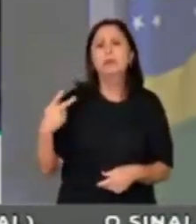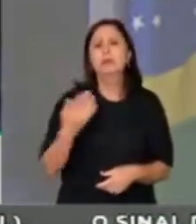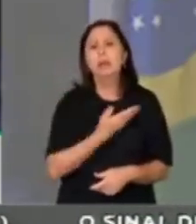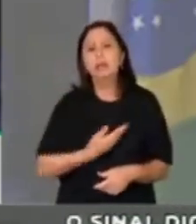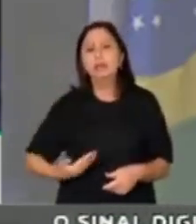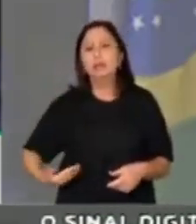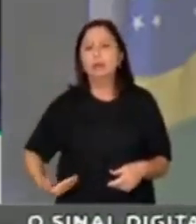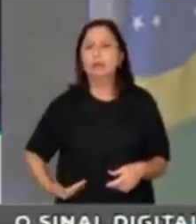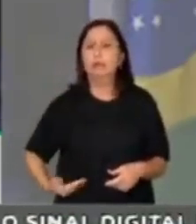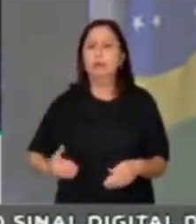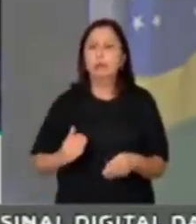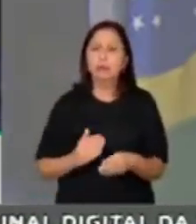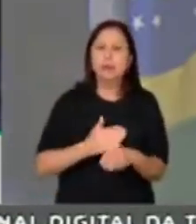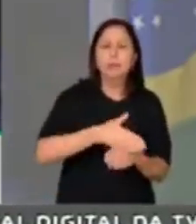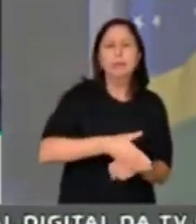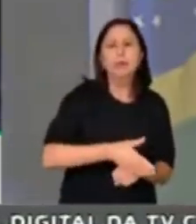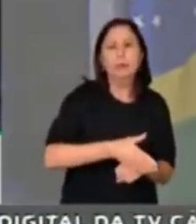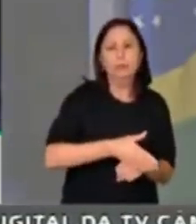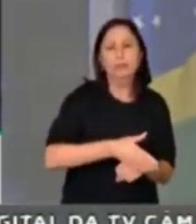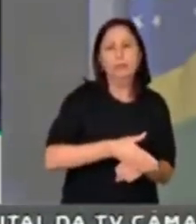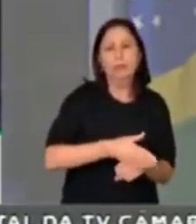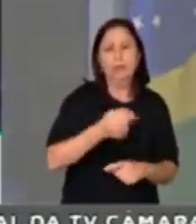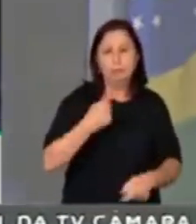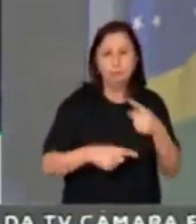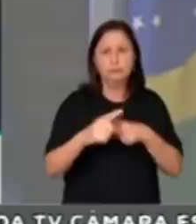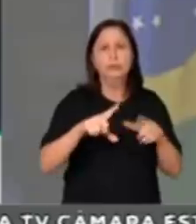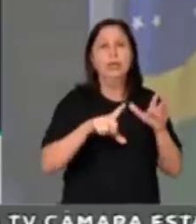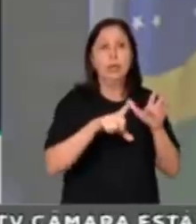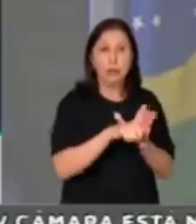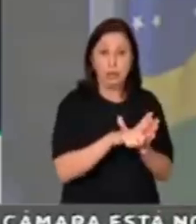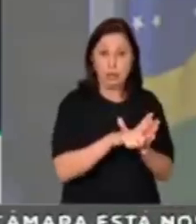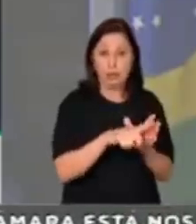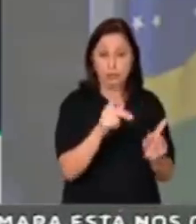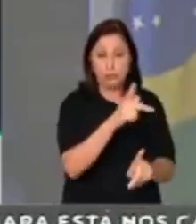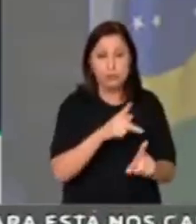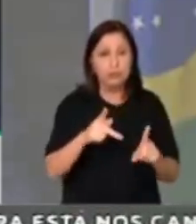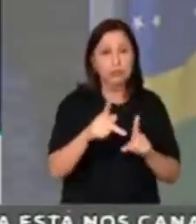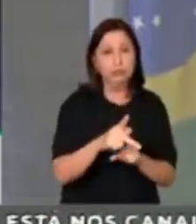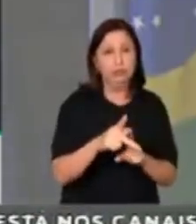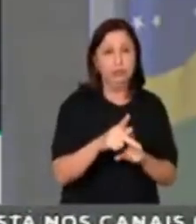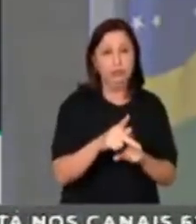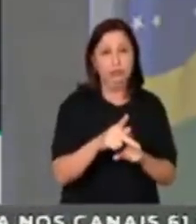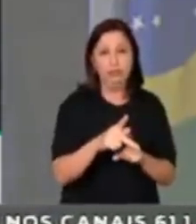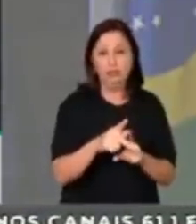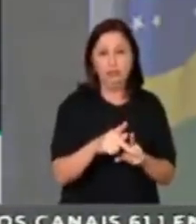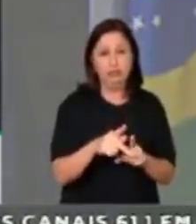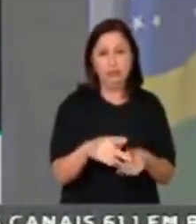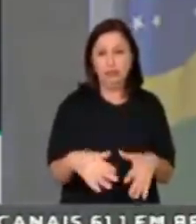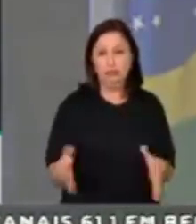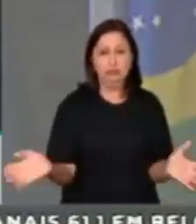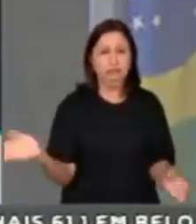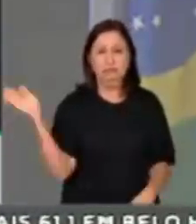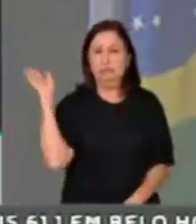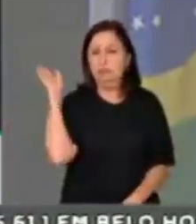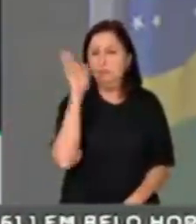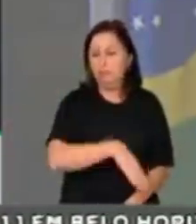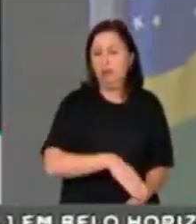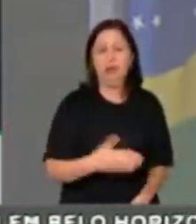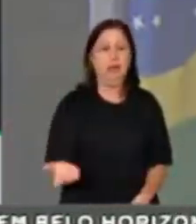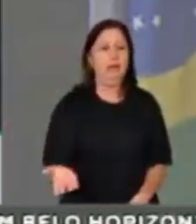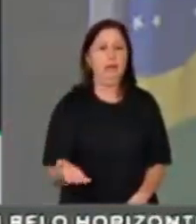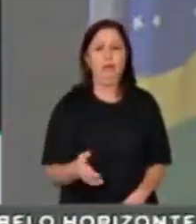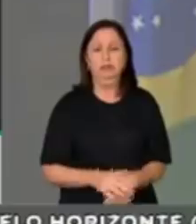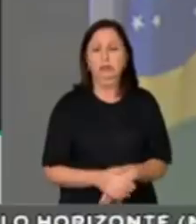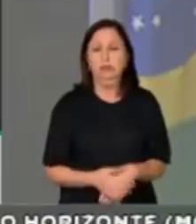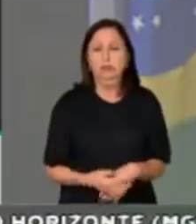reforma são canalhas. Esse basicamente é o discurso de parlamentares responsáveis da oposição. E justamente levando em consideração esses